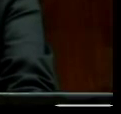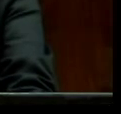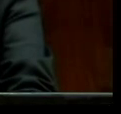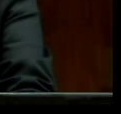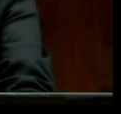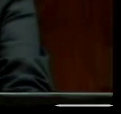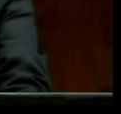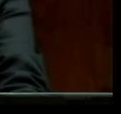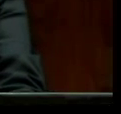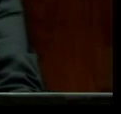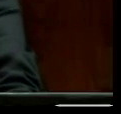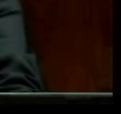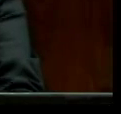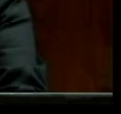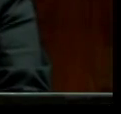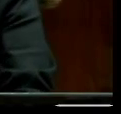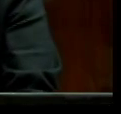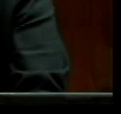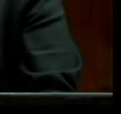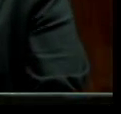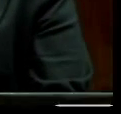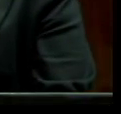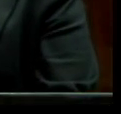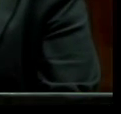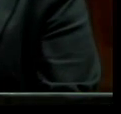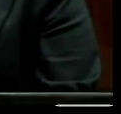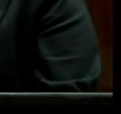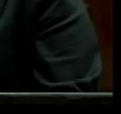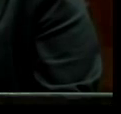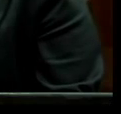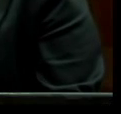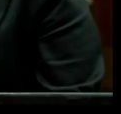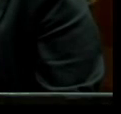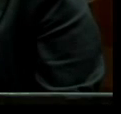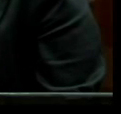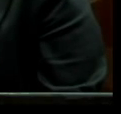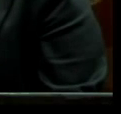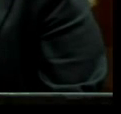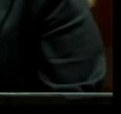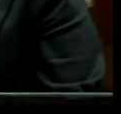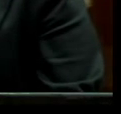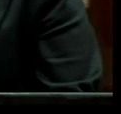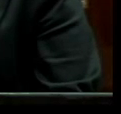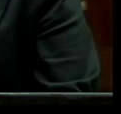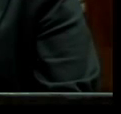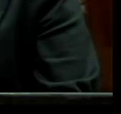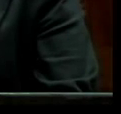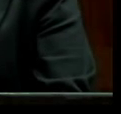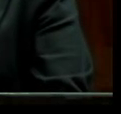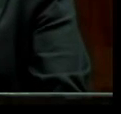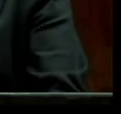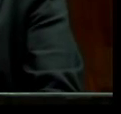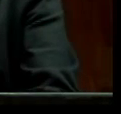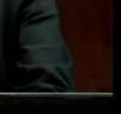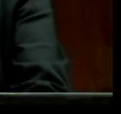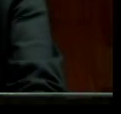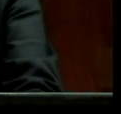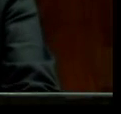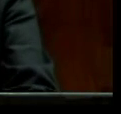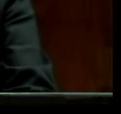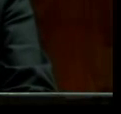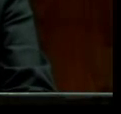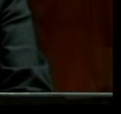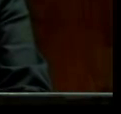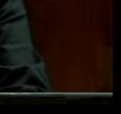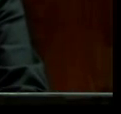temas que envolvem a mulher, a política para a mulher são tantos. E por que não termos mais